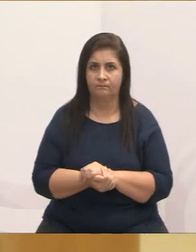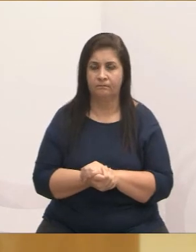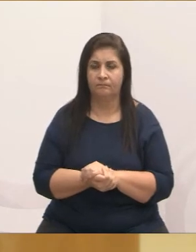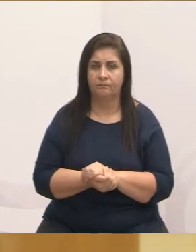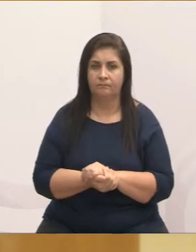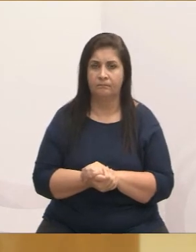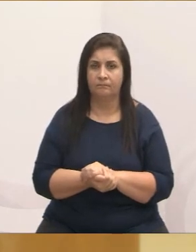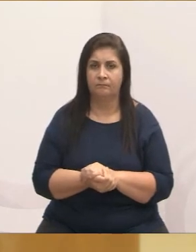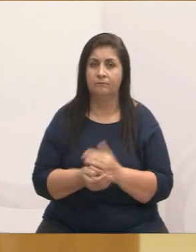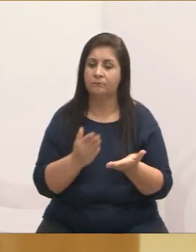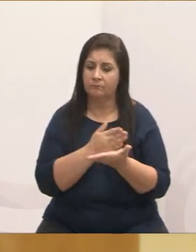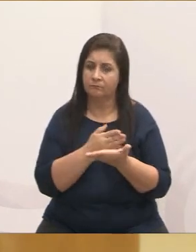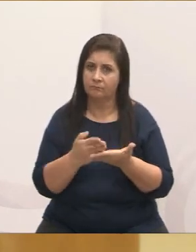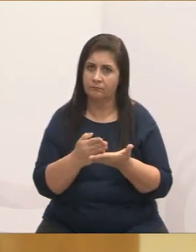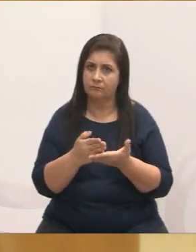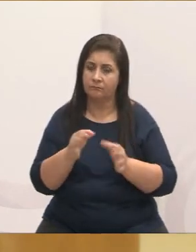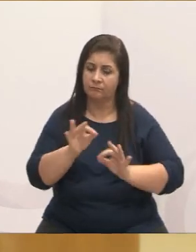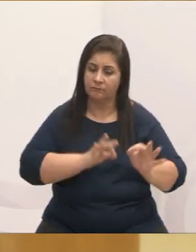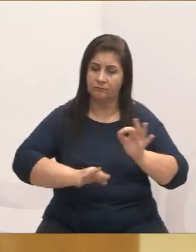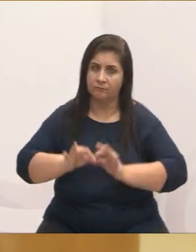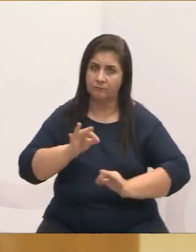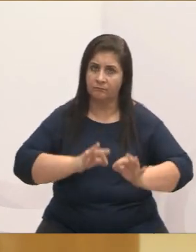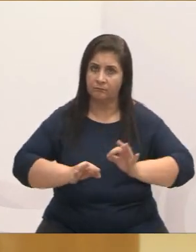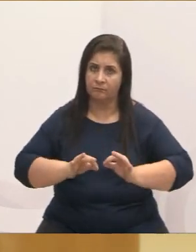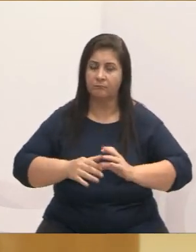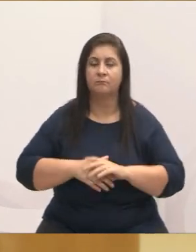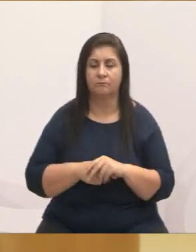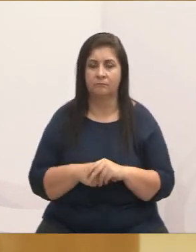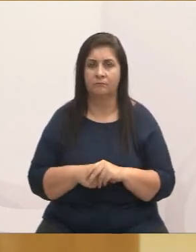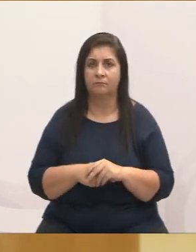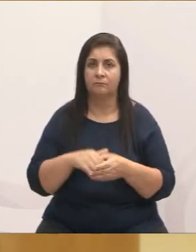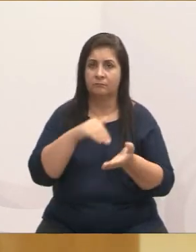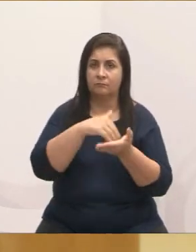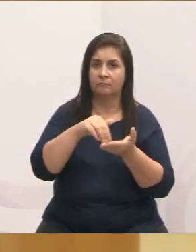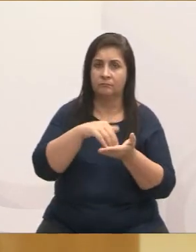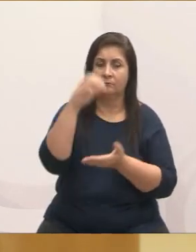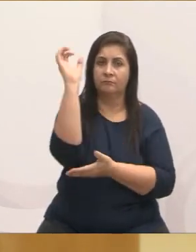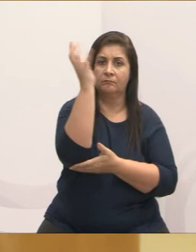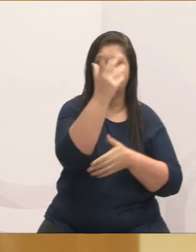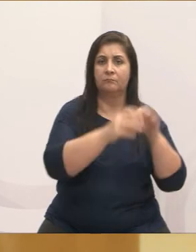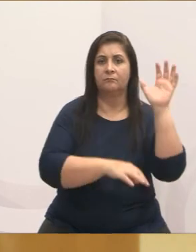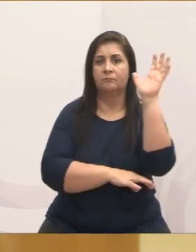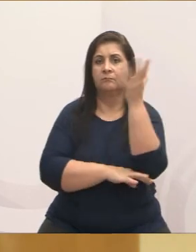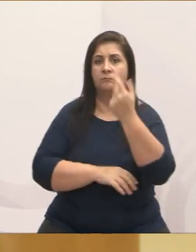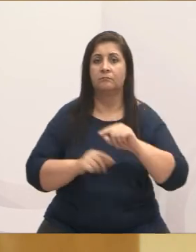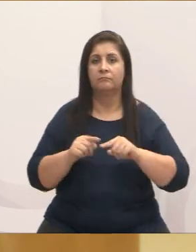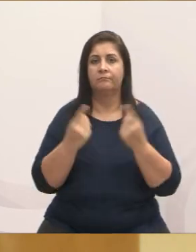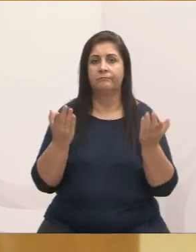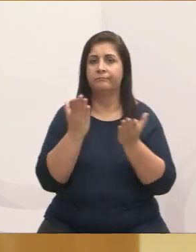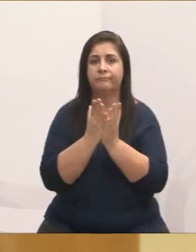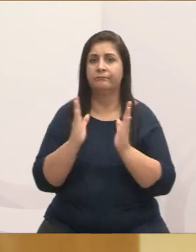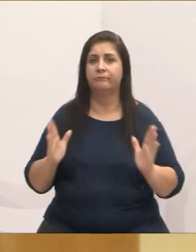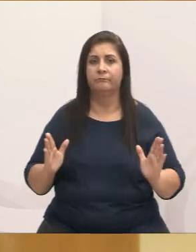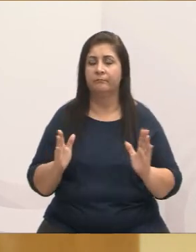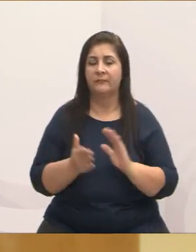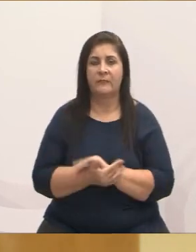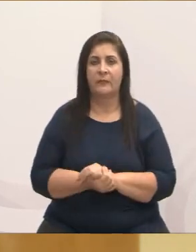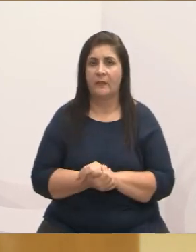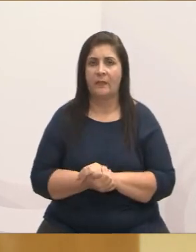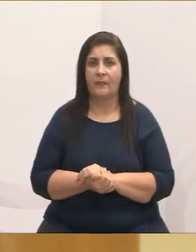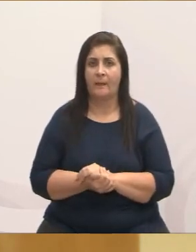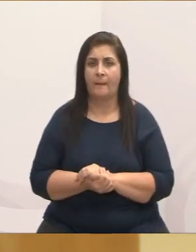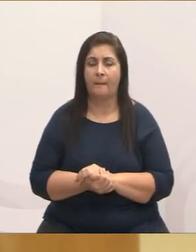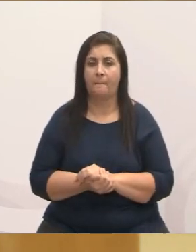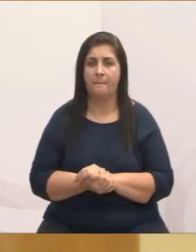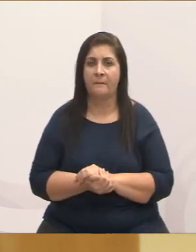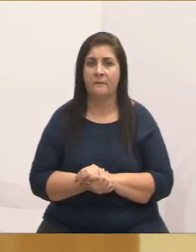definitivamente implantar o projeto da Antropia Solidária. A Secretaria do Meio Ambiente acolheu o projeto, só que ele empacou, ele não anda. Já foi